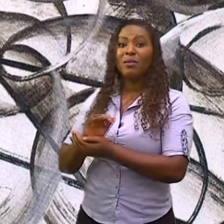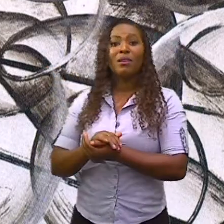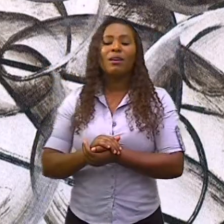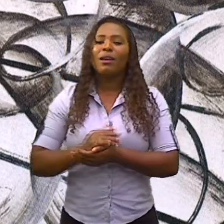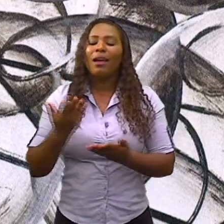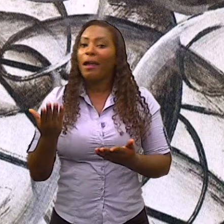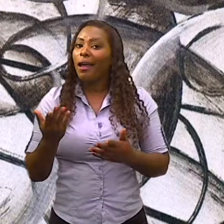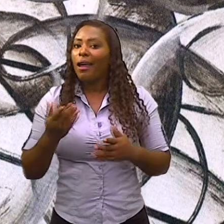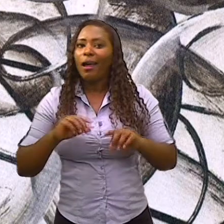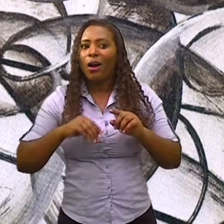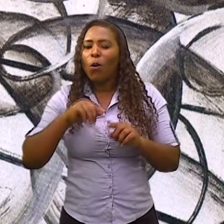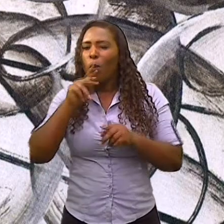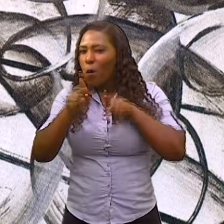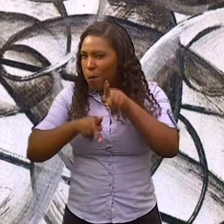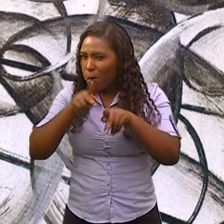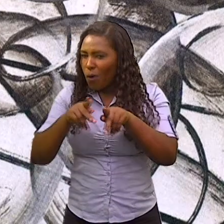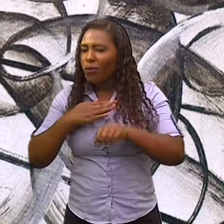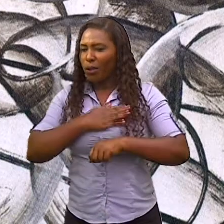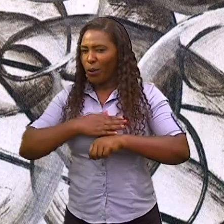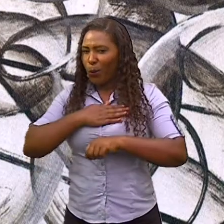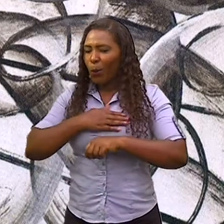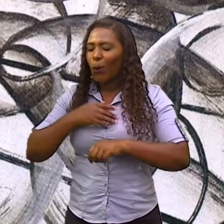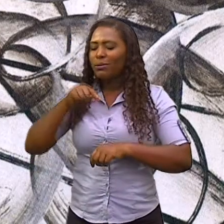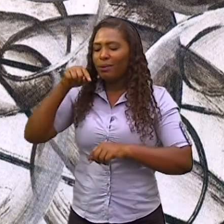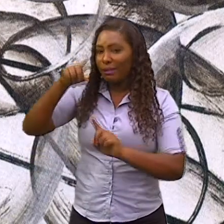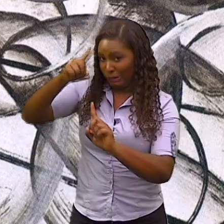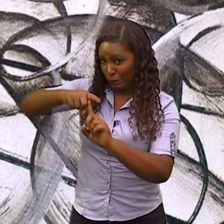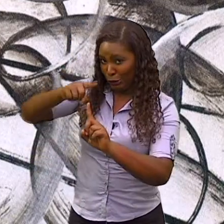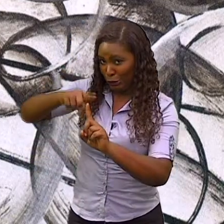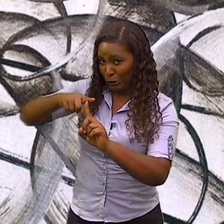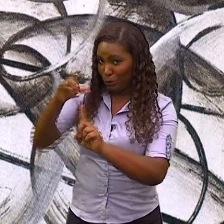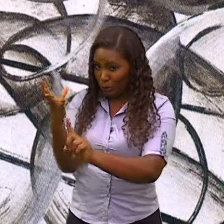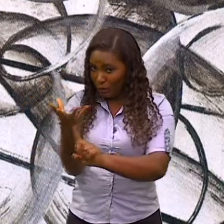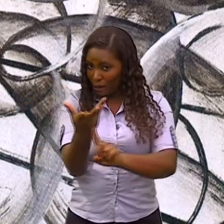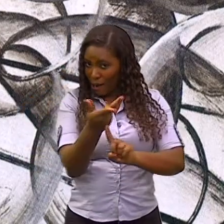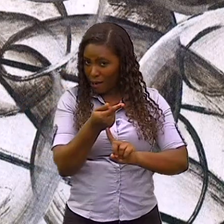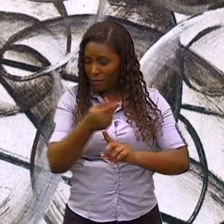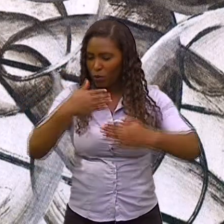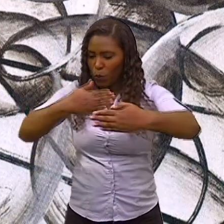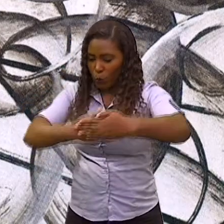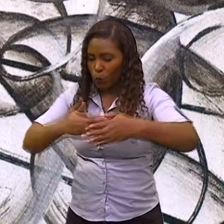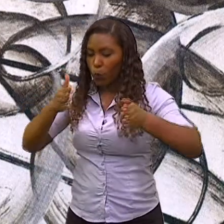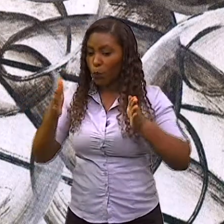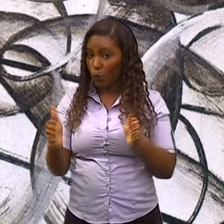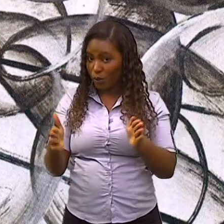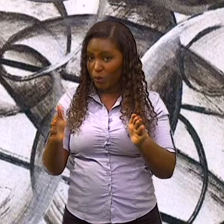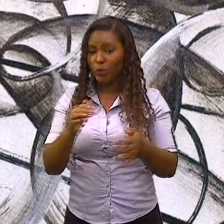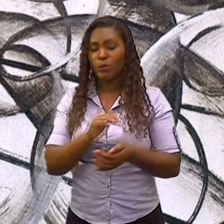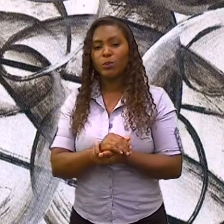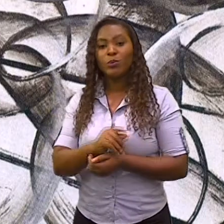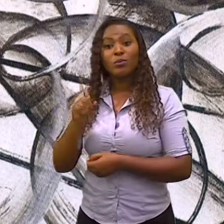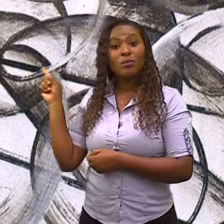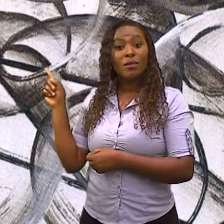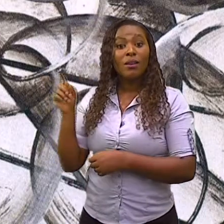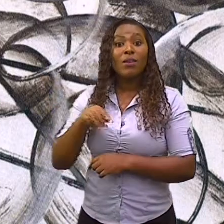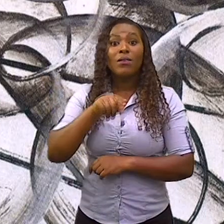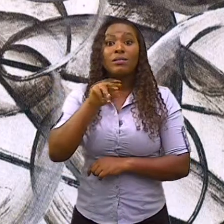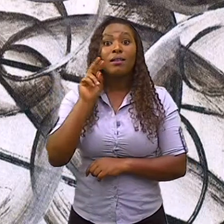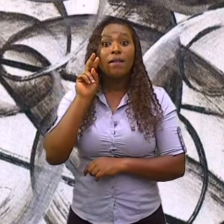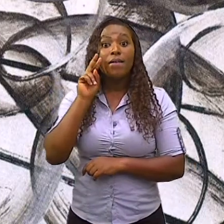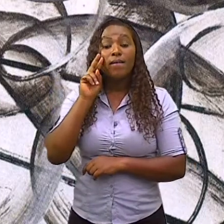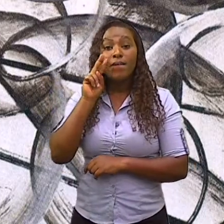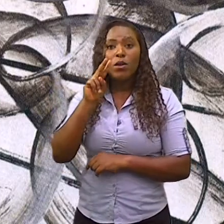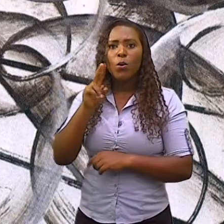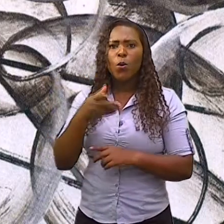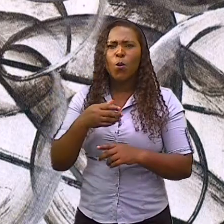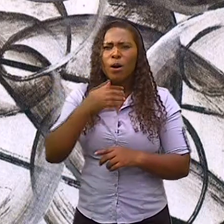as formas de um objeto. Se você olhar na imagem que passou, você viu uma rosa, uma flor, toda quase em